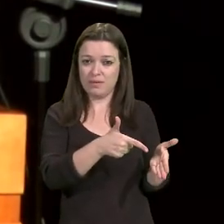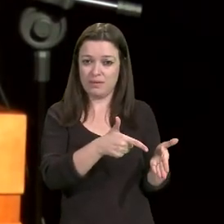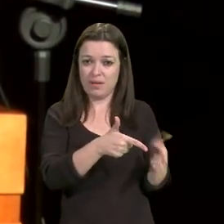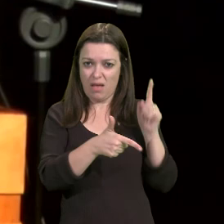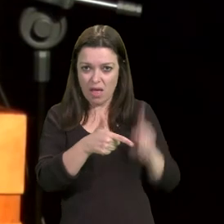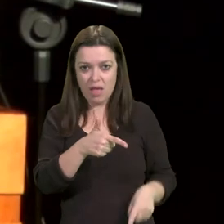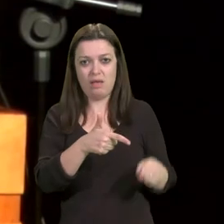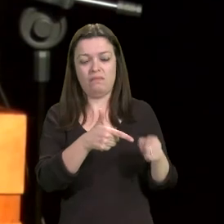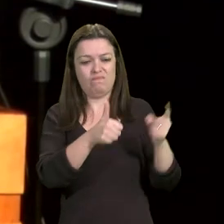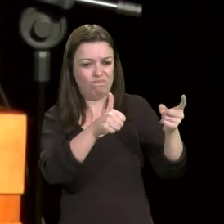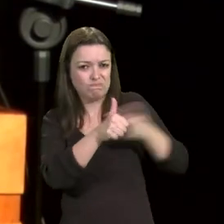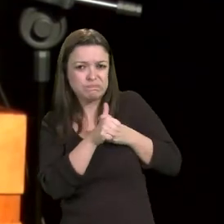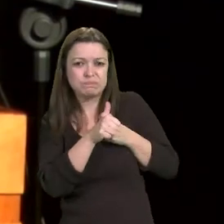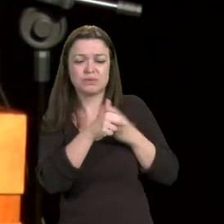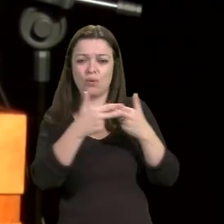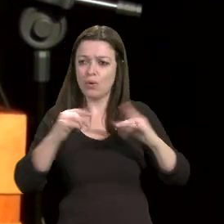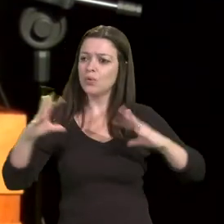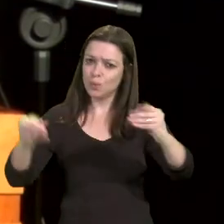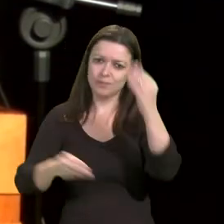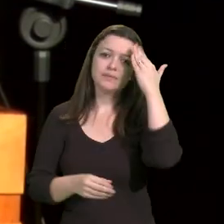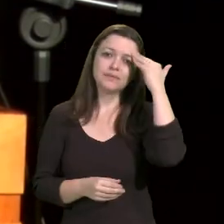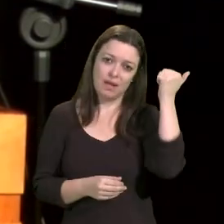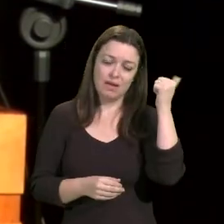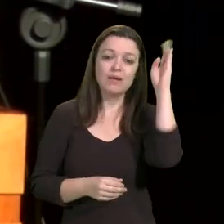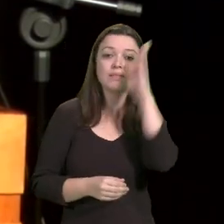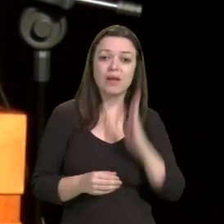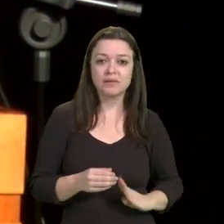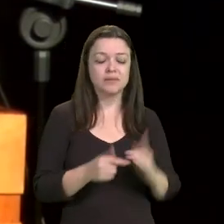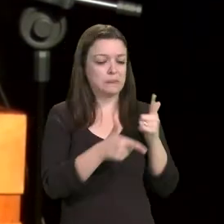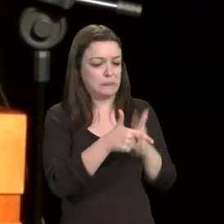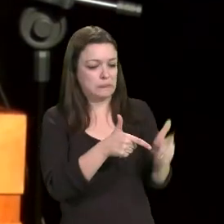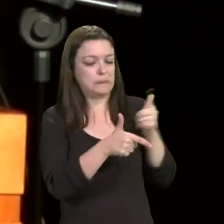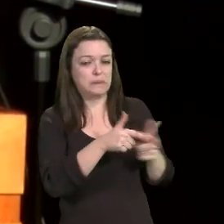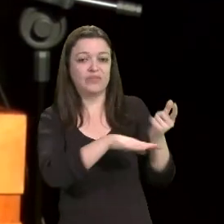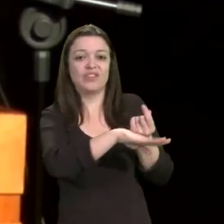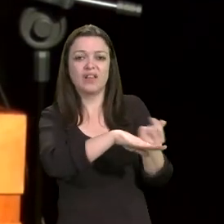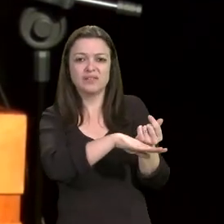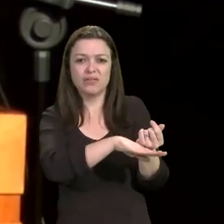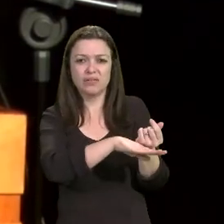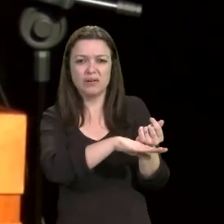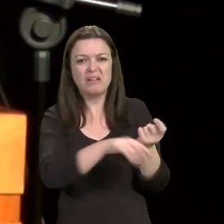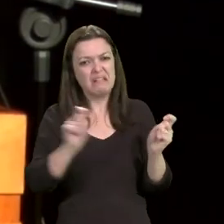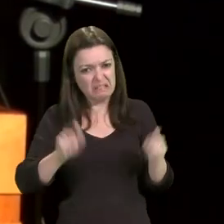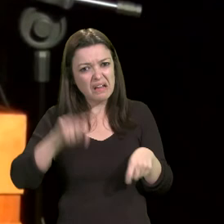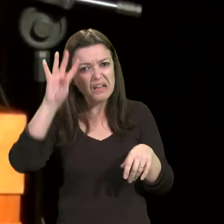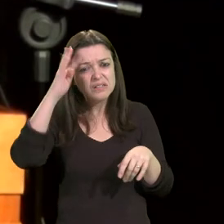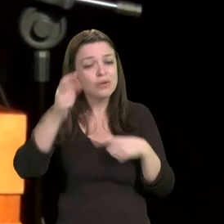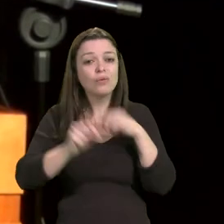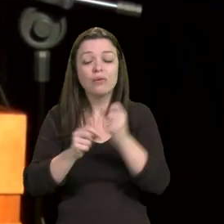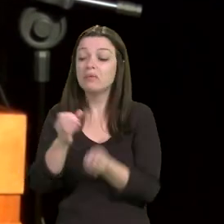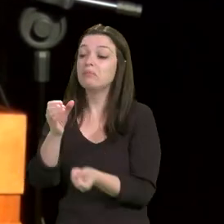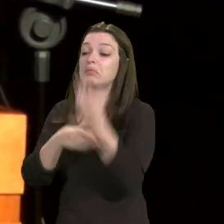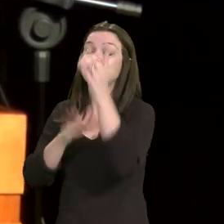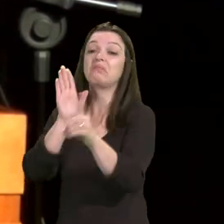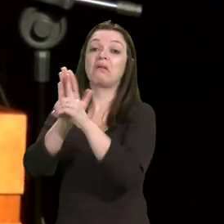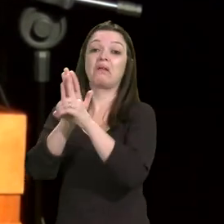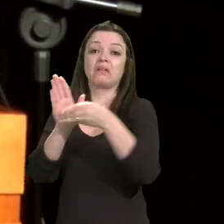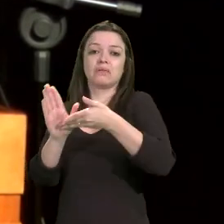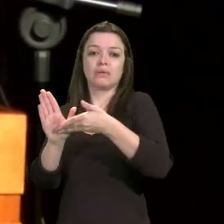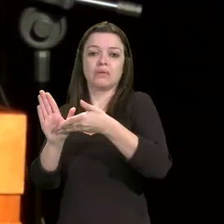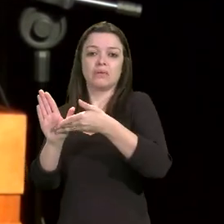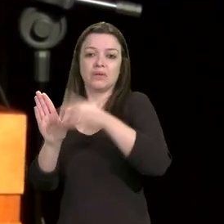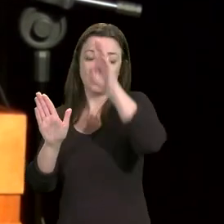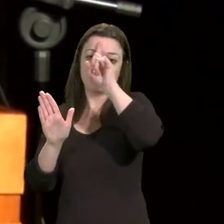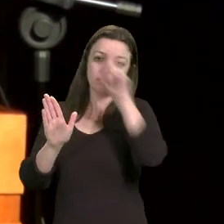é desfavorável, e nós todos sabemos, não parece razoável que a solução venha por